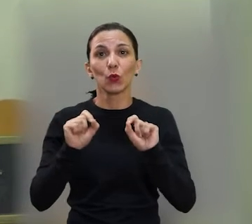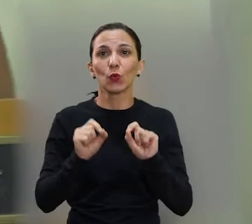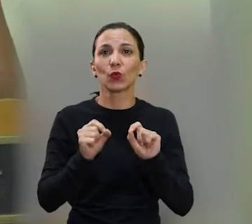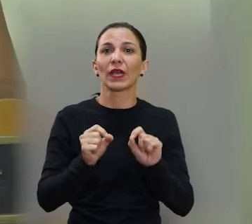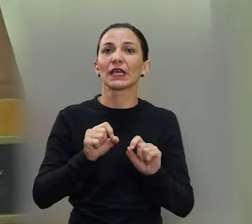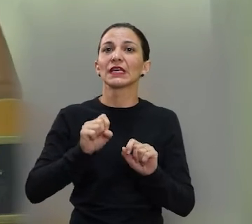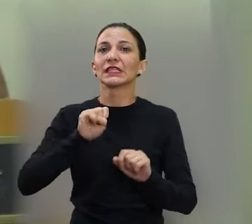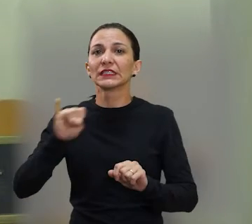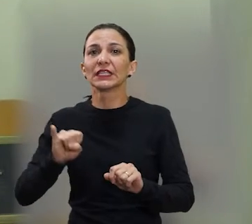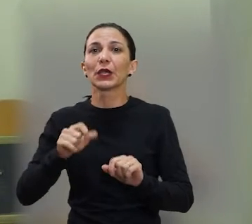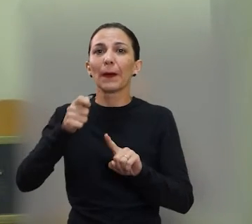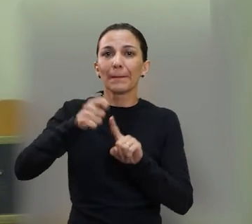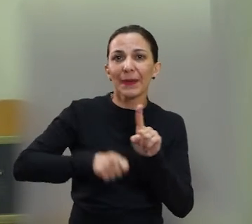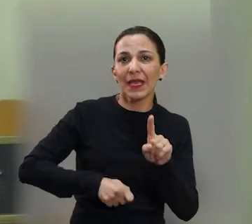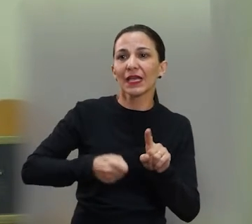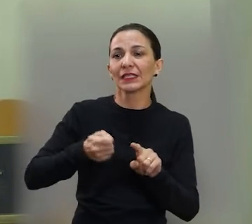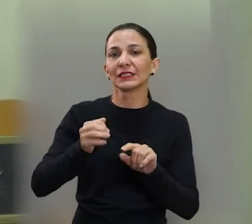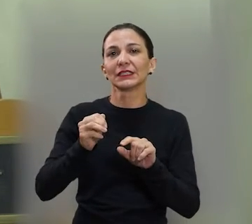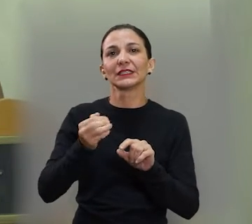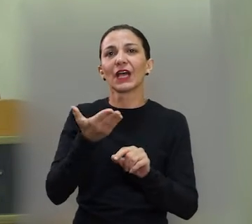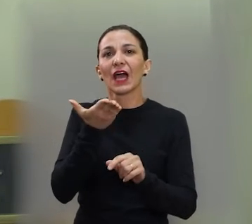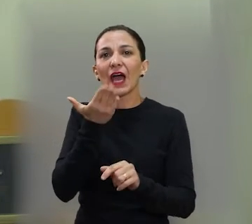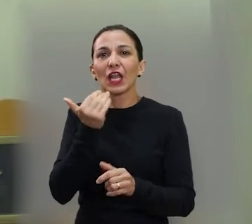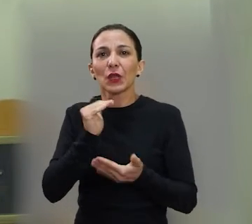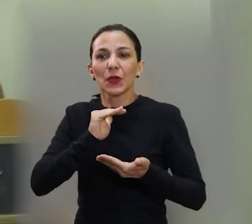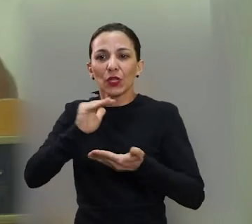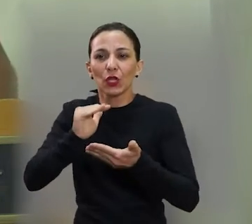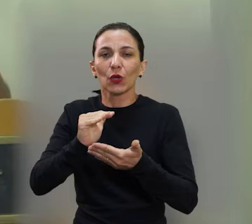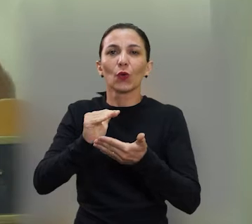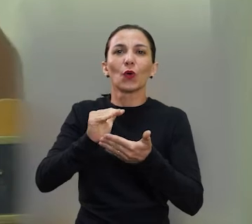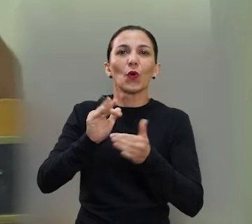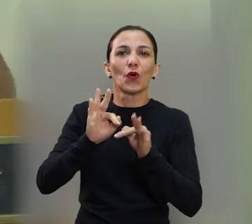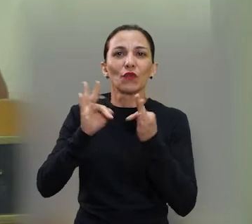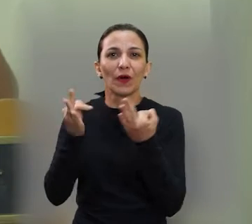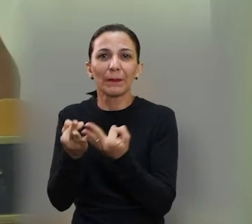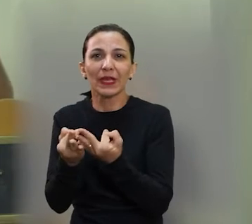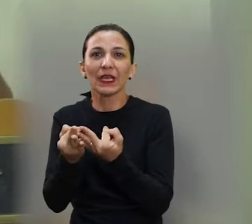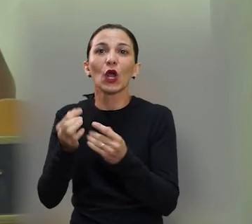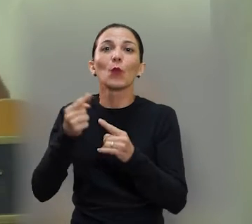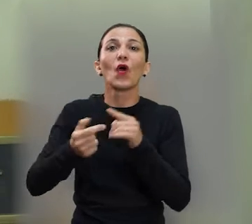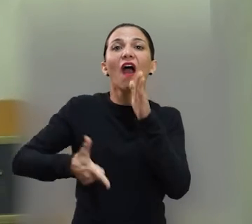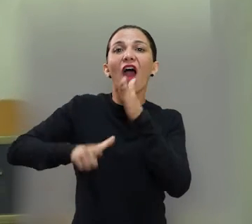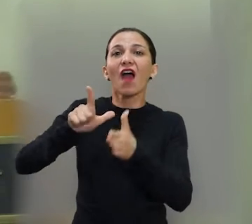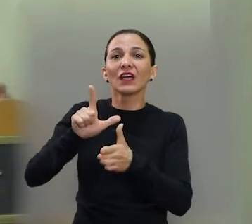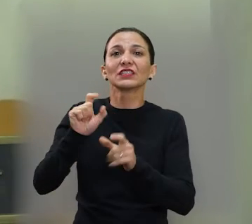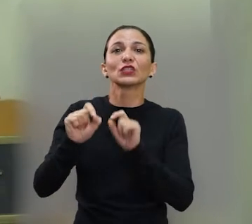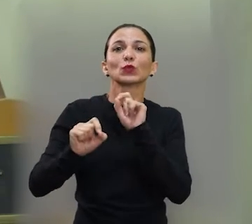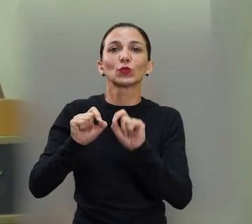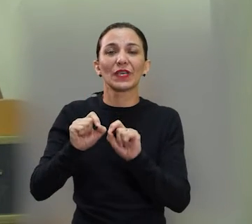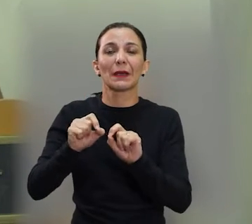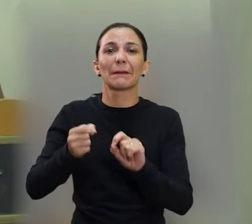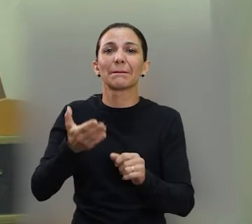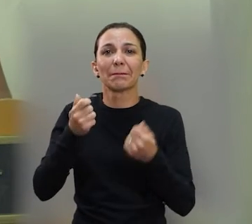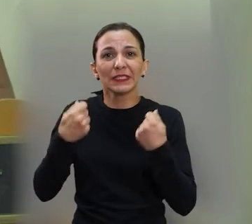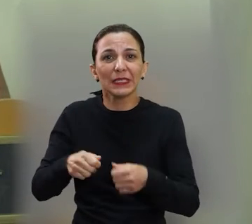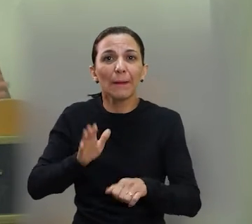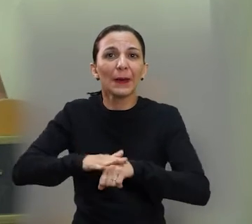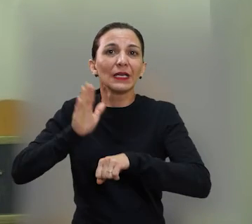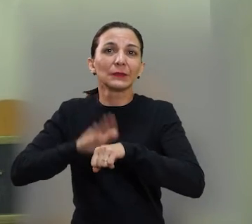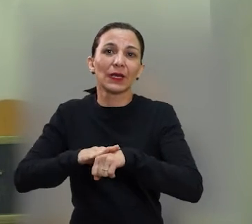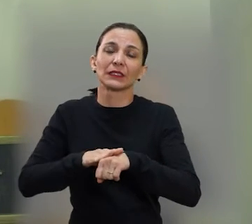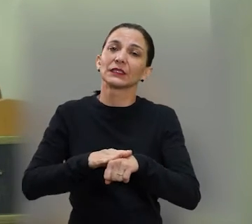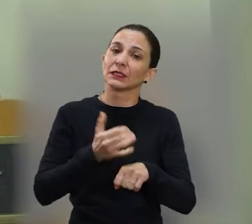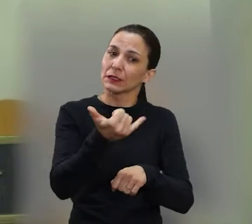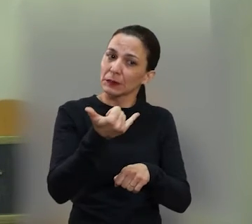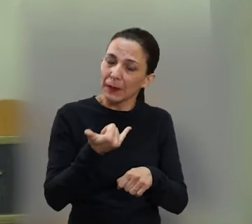Ou seja, se a família já pegou em um mês, vai ser feito o questionamento por que você está precisando da cesta antes do período pré-estabelecido. Ah, estou